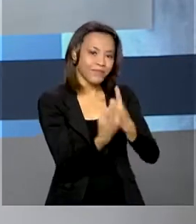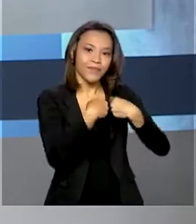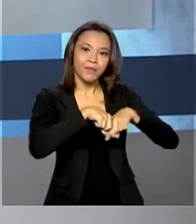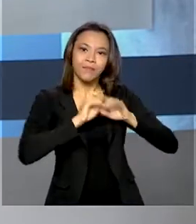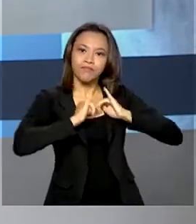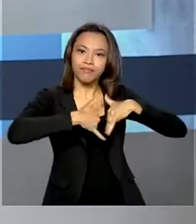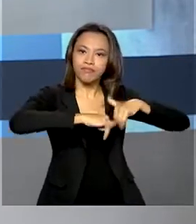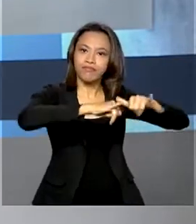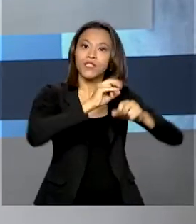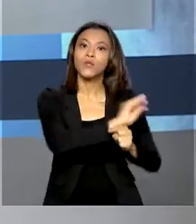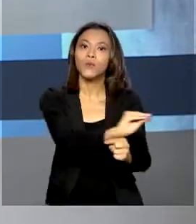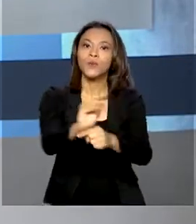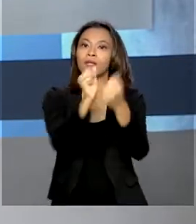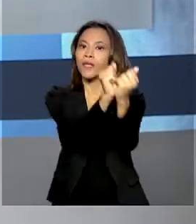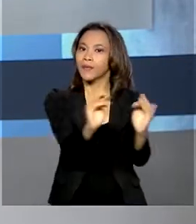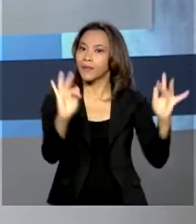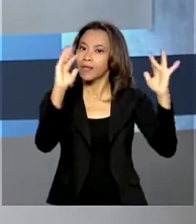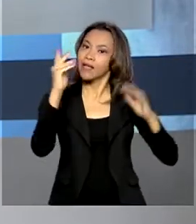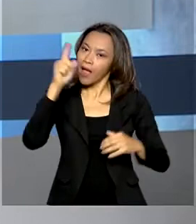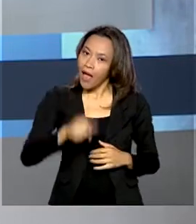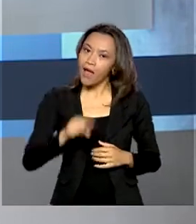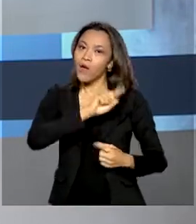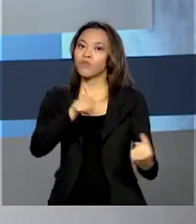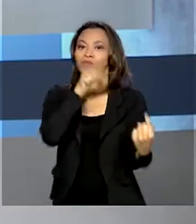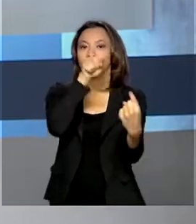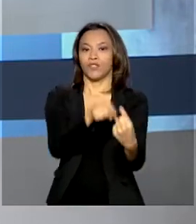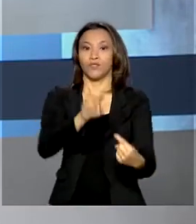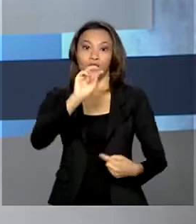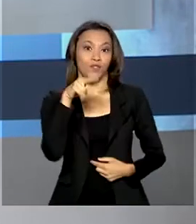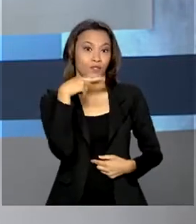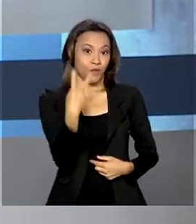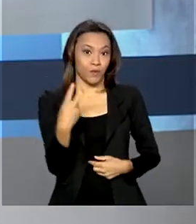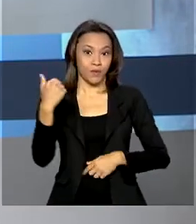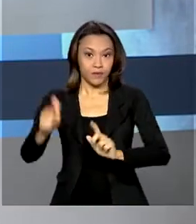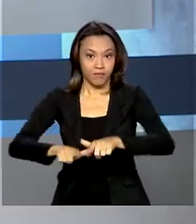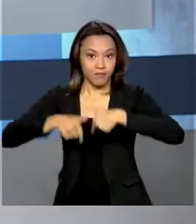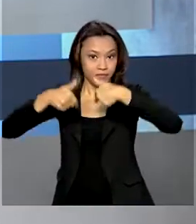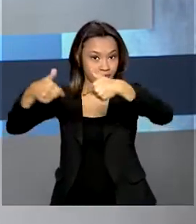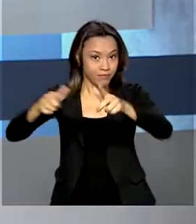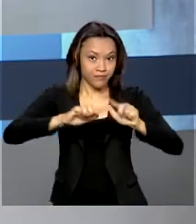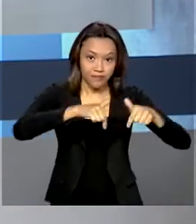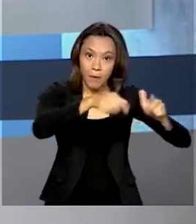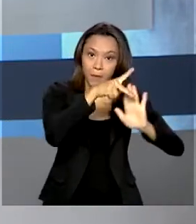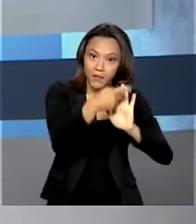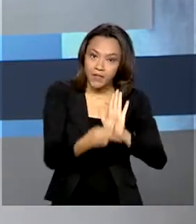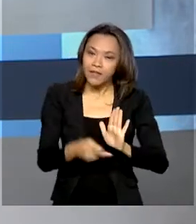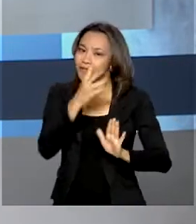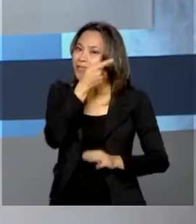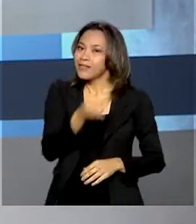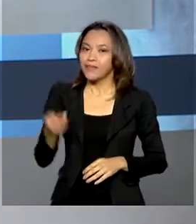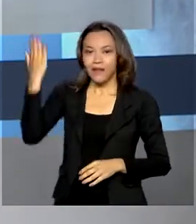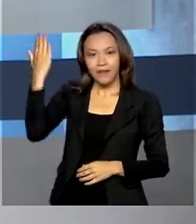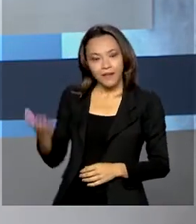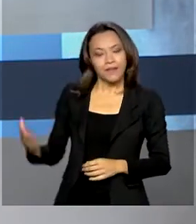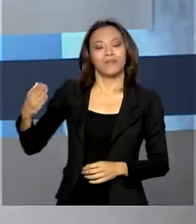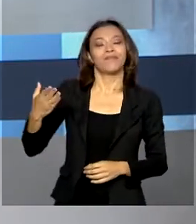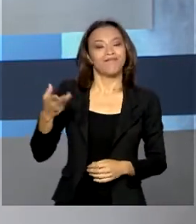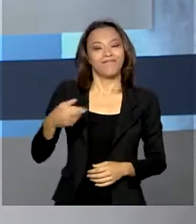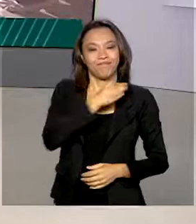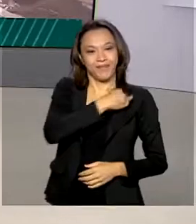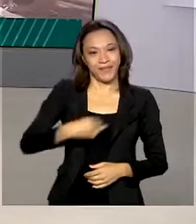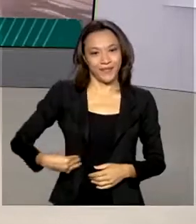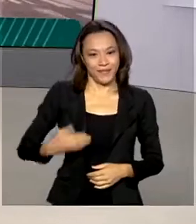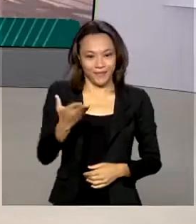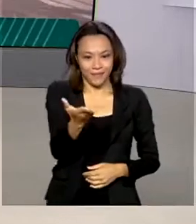e preservar a natureza. Esse é o objetivo de duas iniciativas visitadas pessoalmente pelo ministro Ricardo Salles.